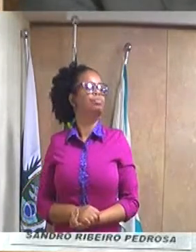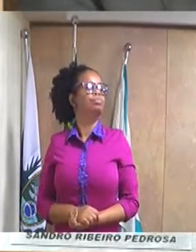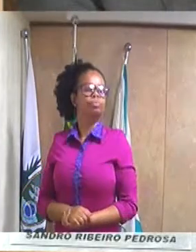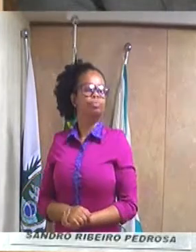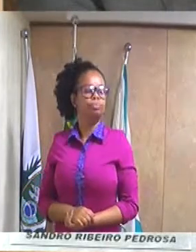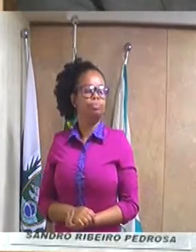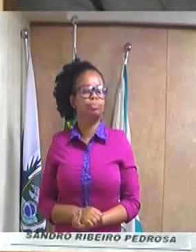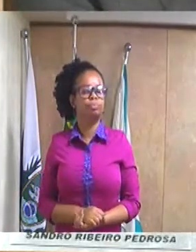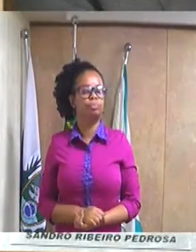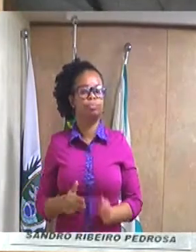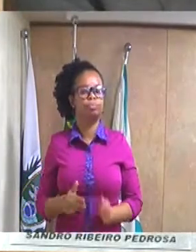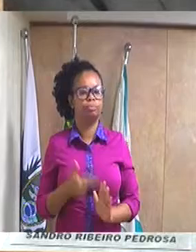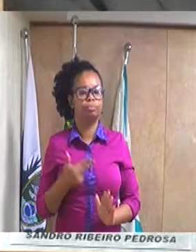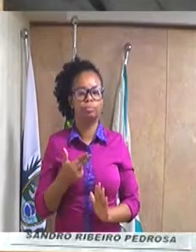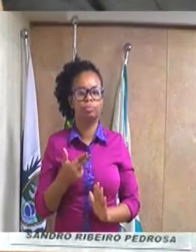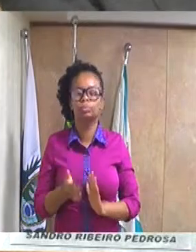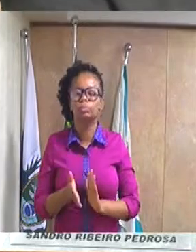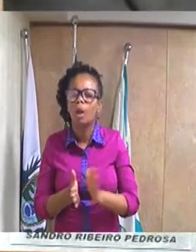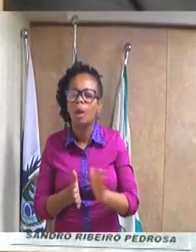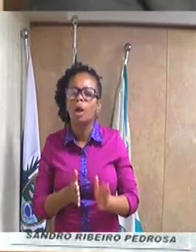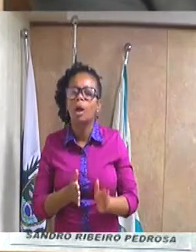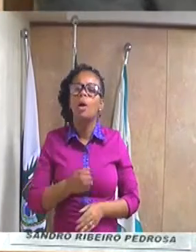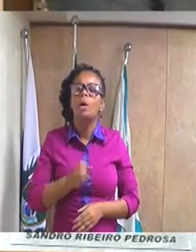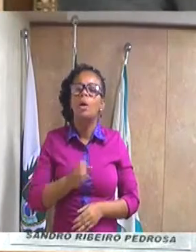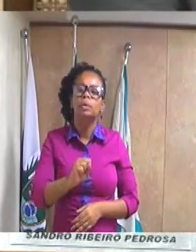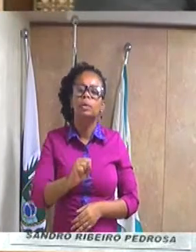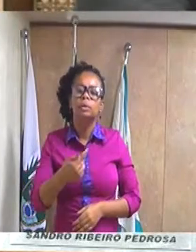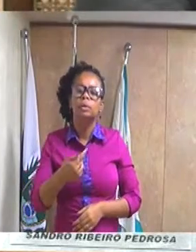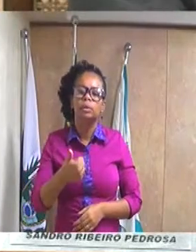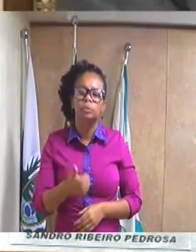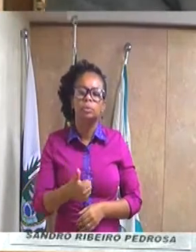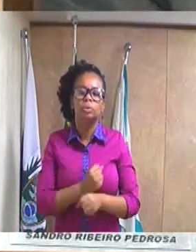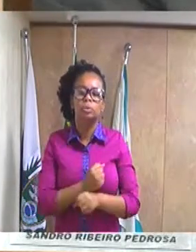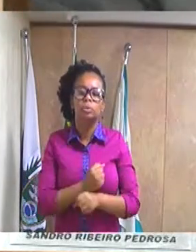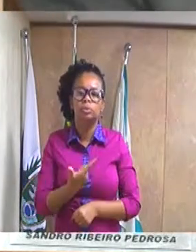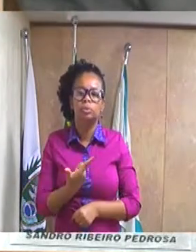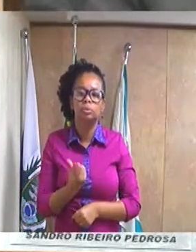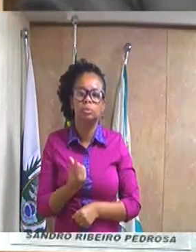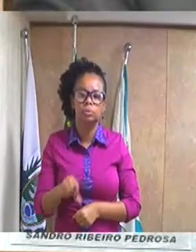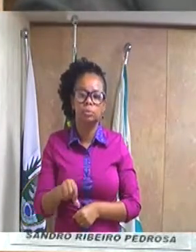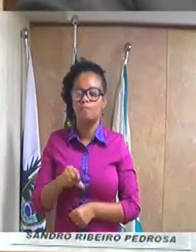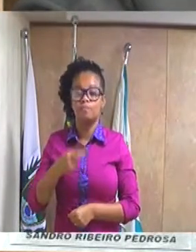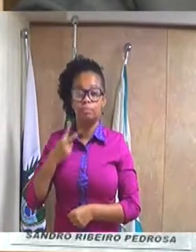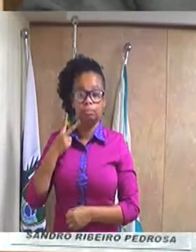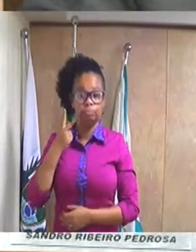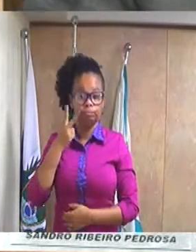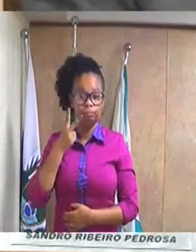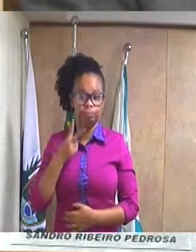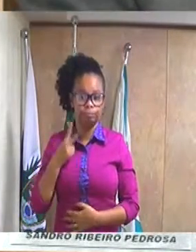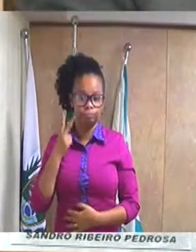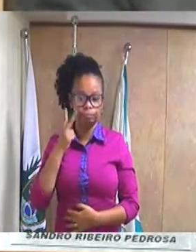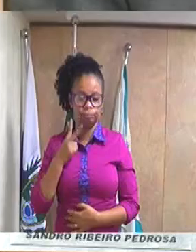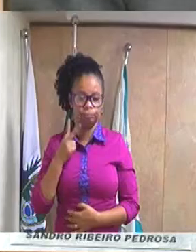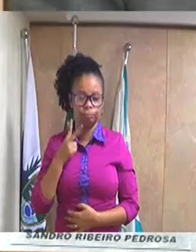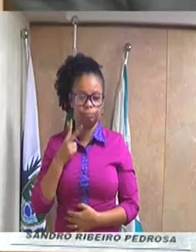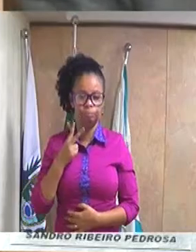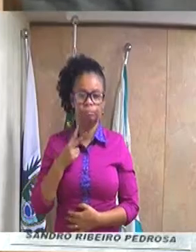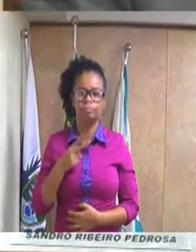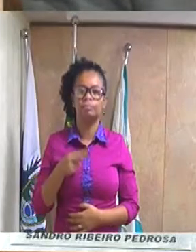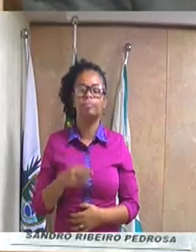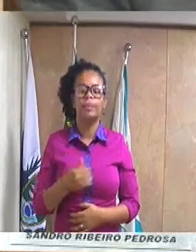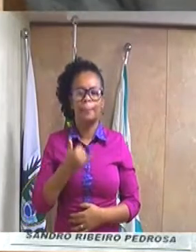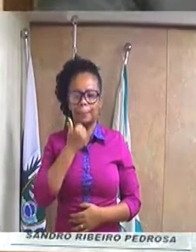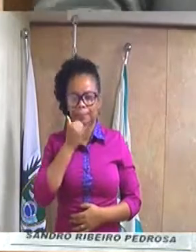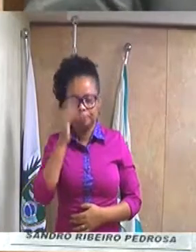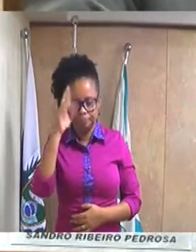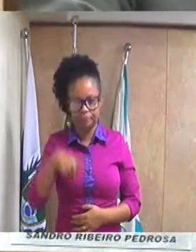Requerimento número 871, 2019. Do excelentíssimo senhor, perdão,